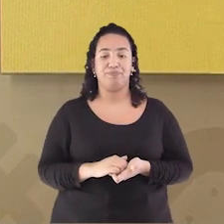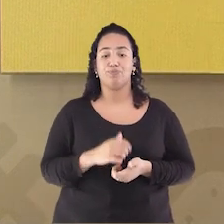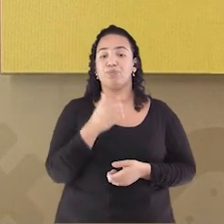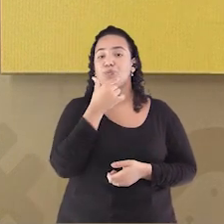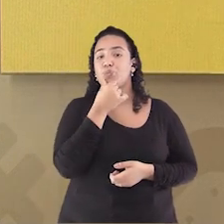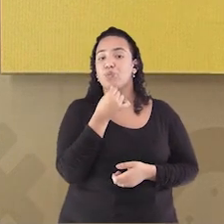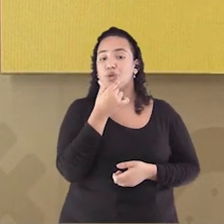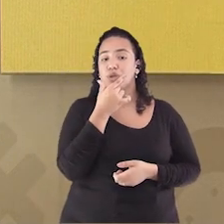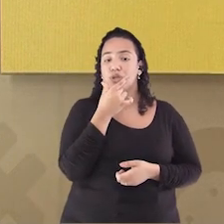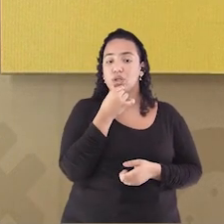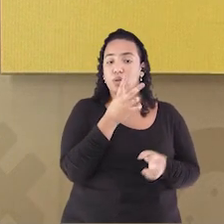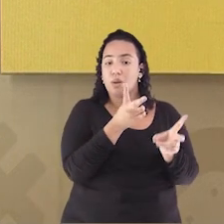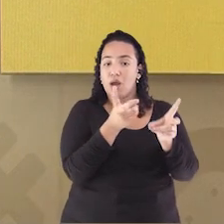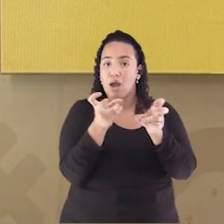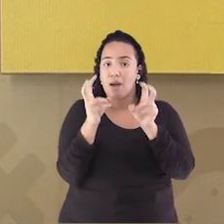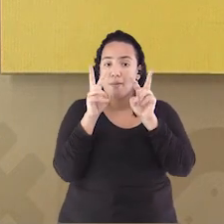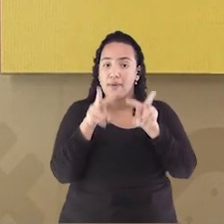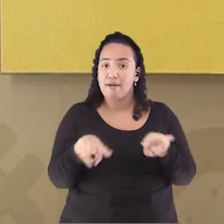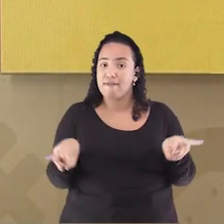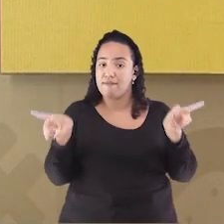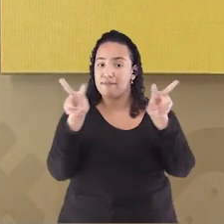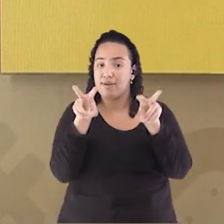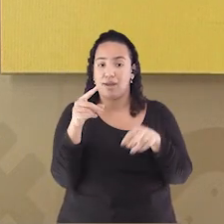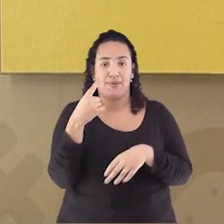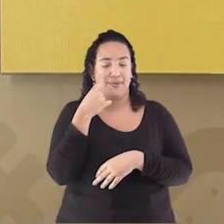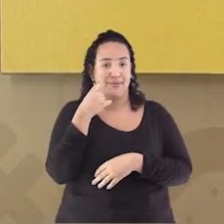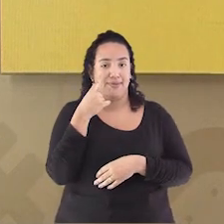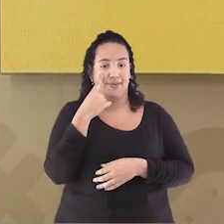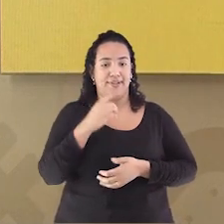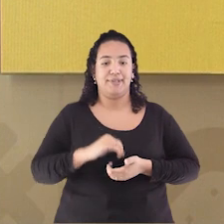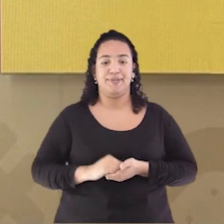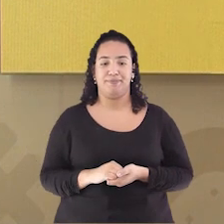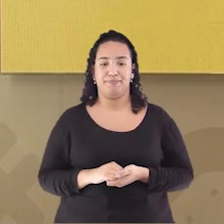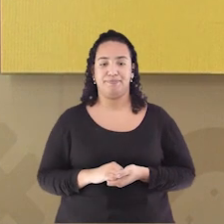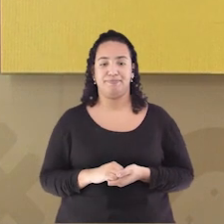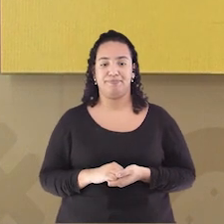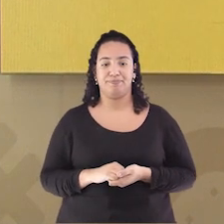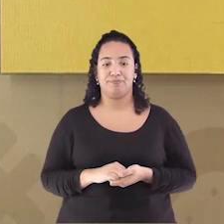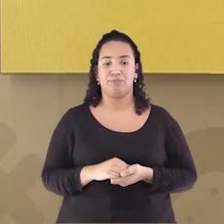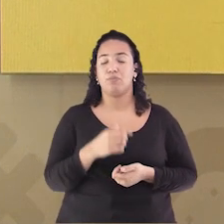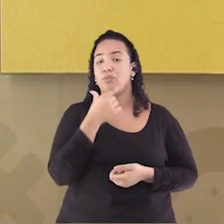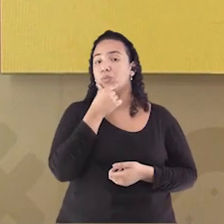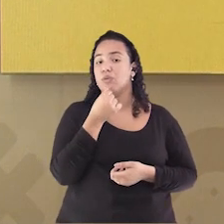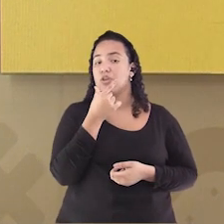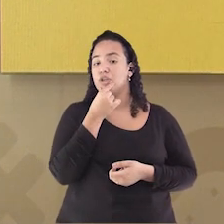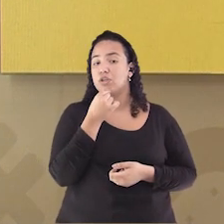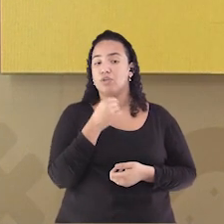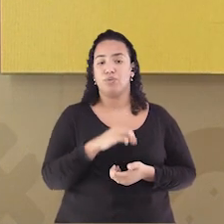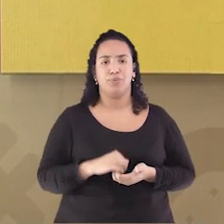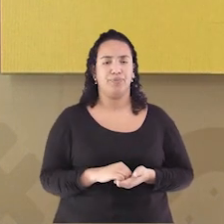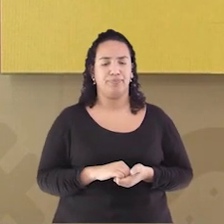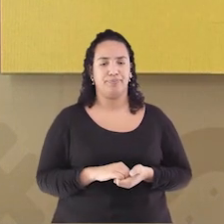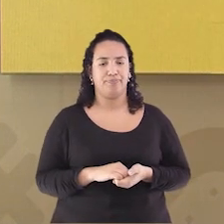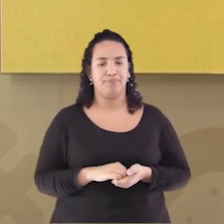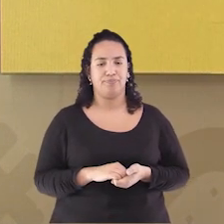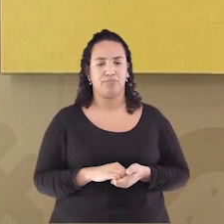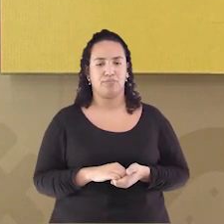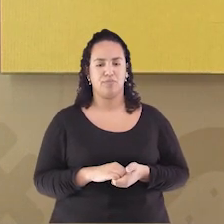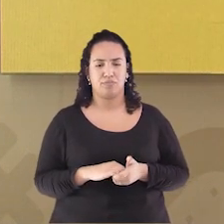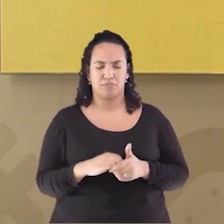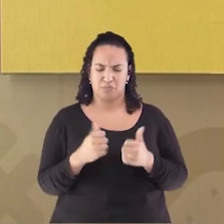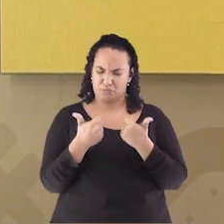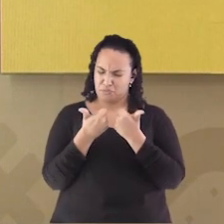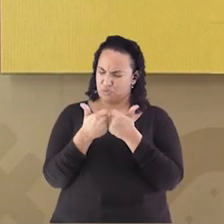menino Que aprendeu A ver Observe A fala De João Mas que